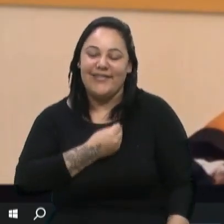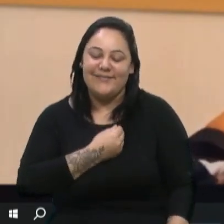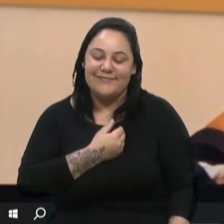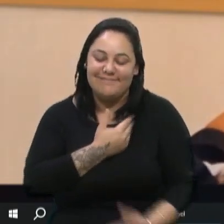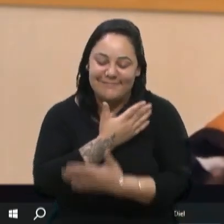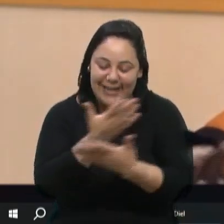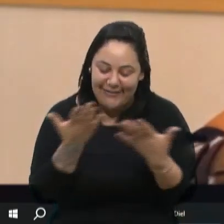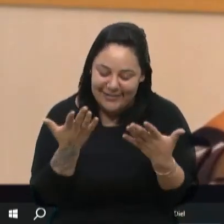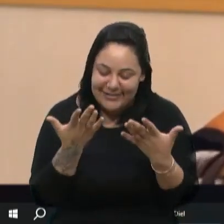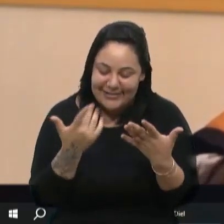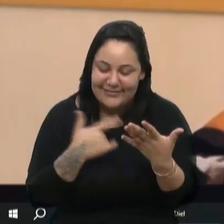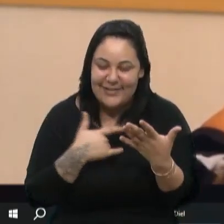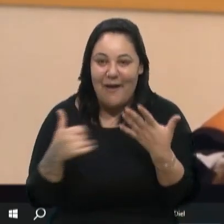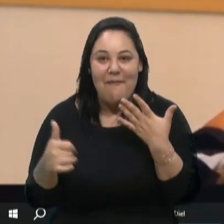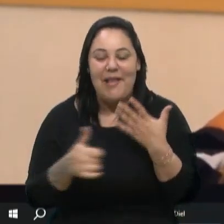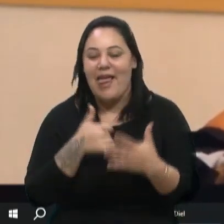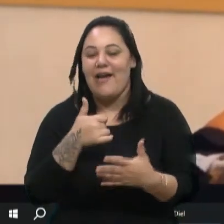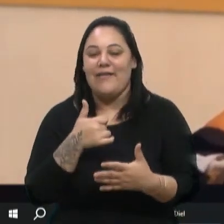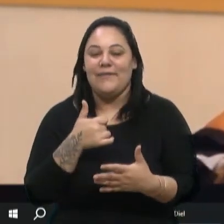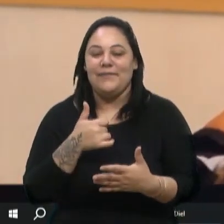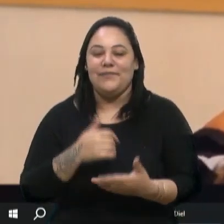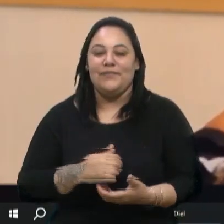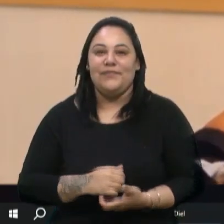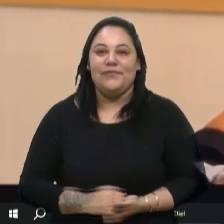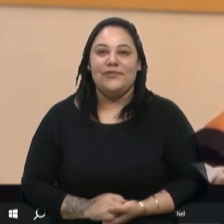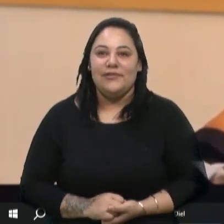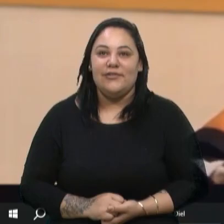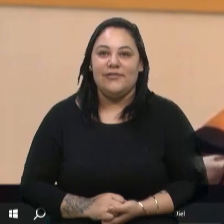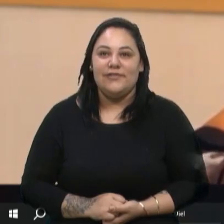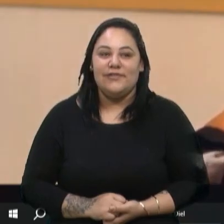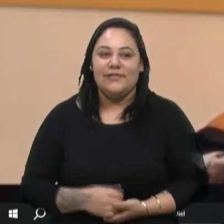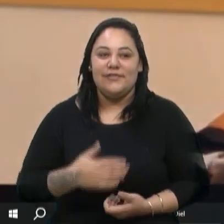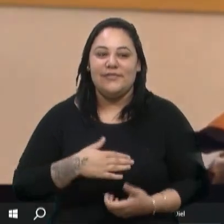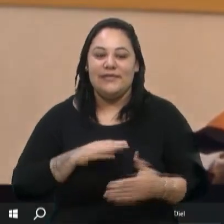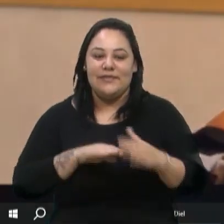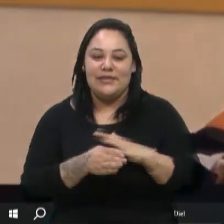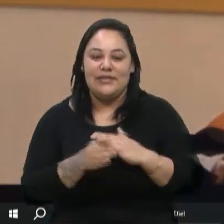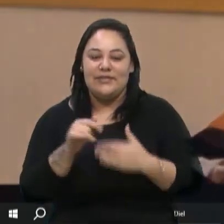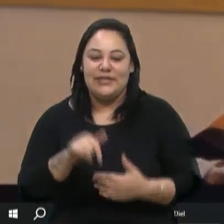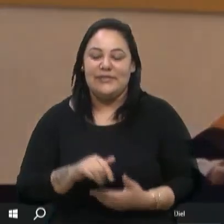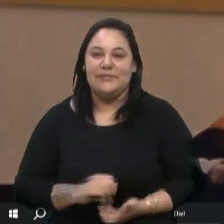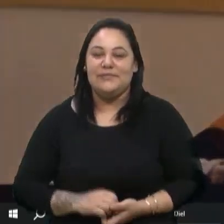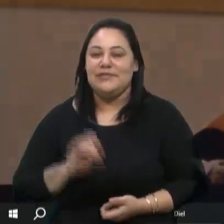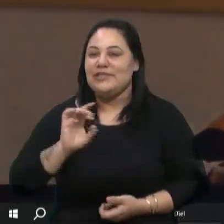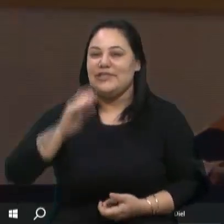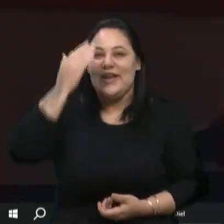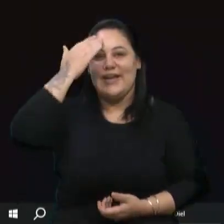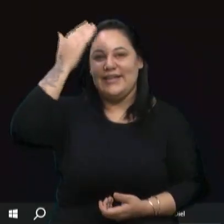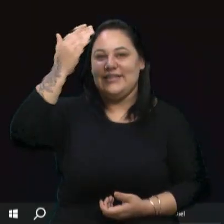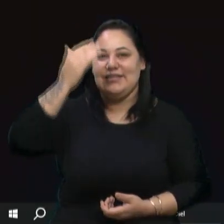aí vai ser o melhor ainda minha adaptação aqui. Só tenho a agradecer.